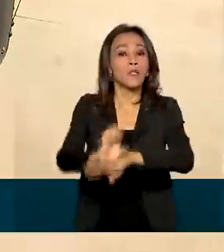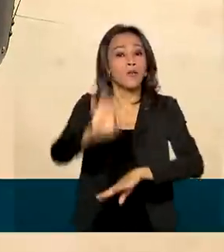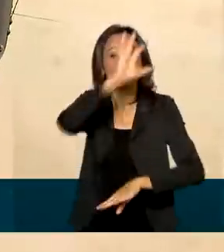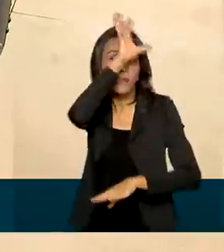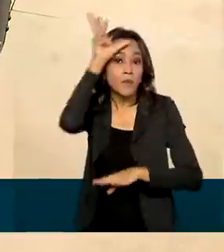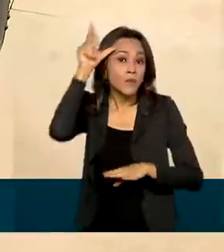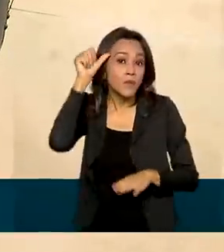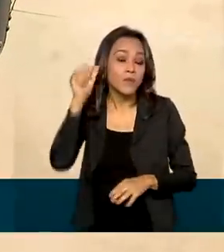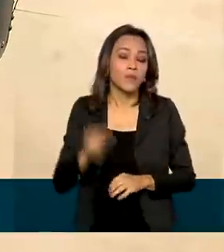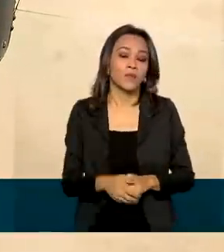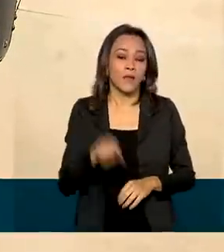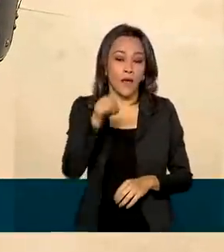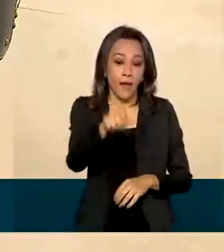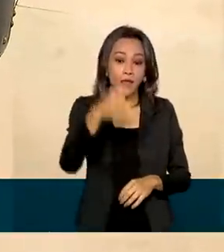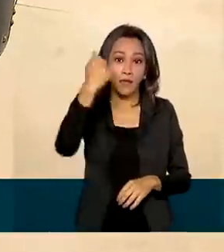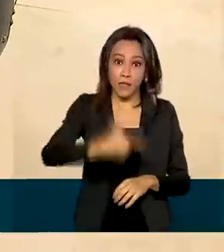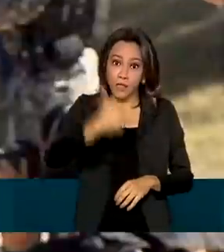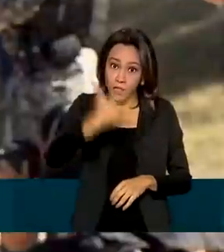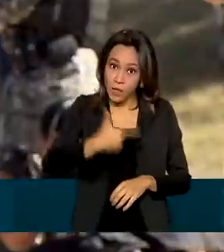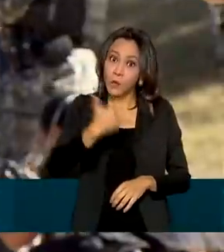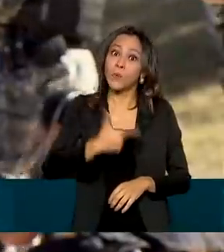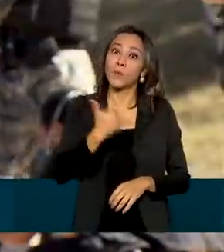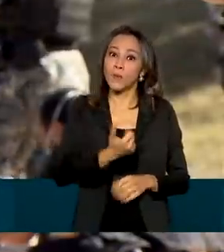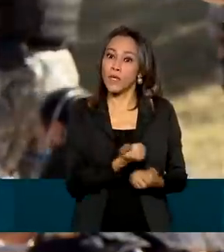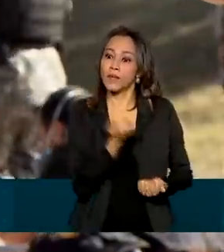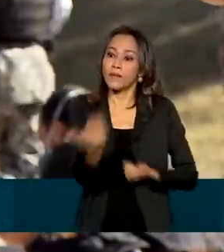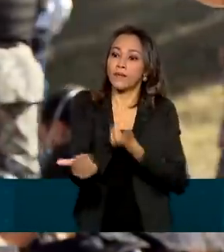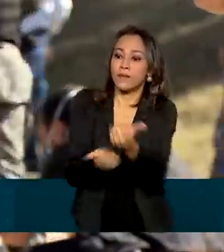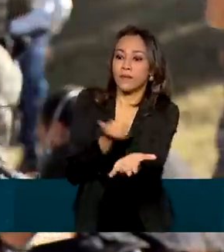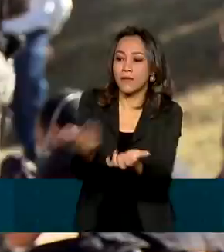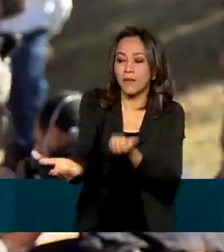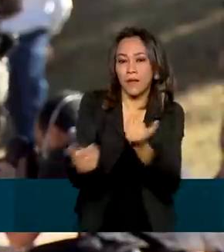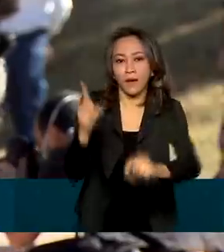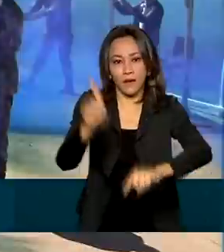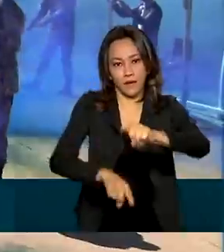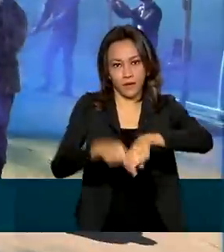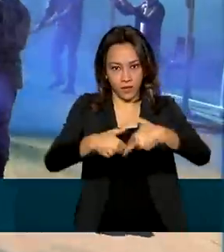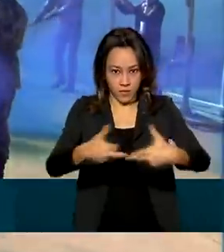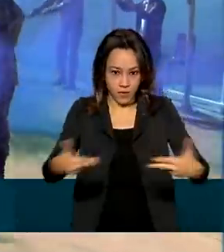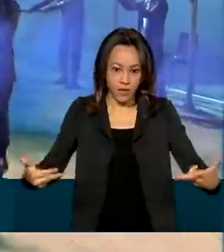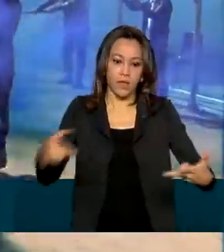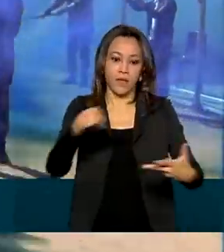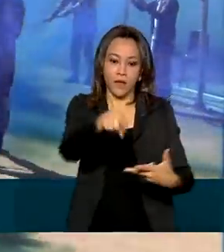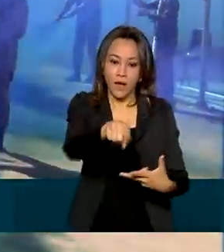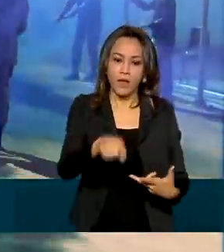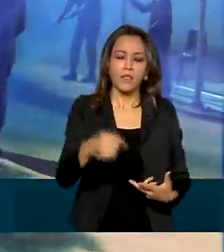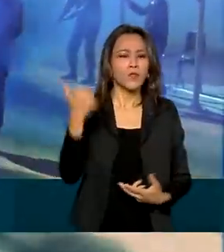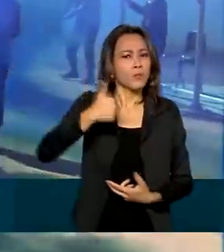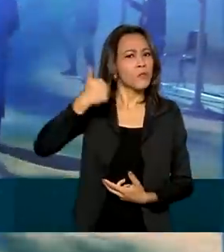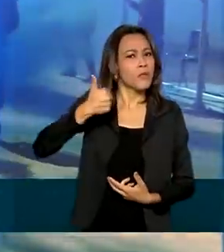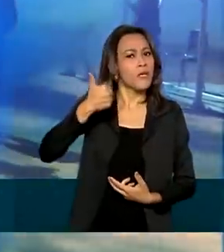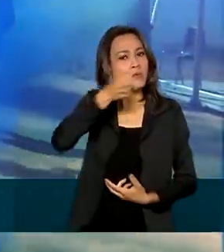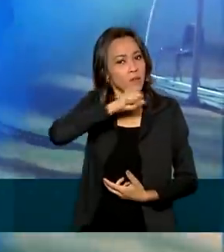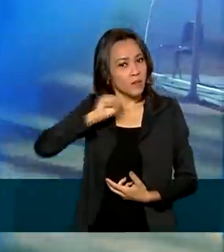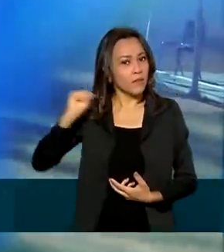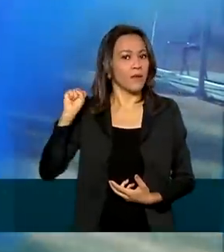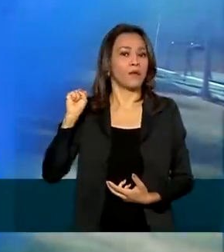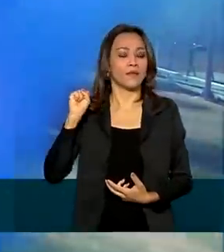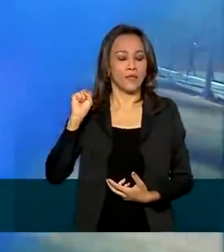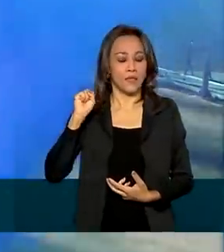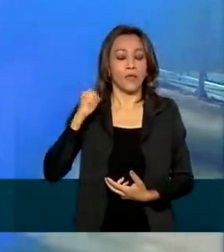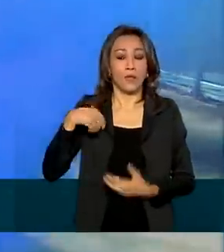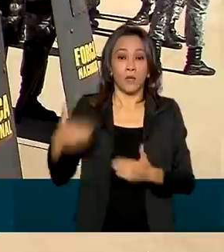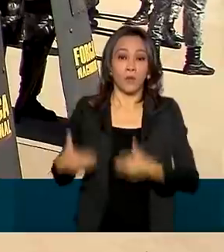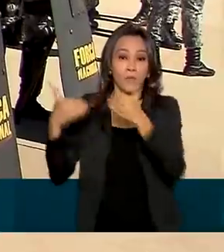Esta é a segunda entrega do ano de equipamentos da Força Nacional de Segurança Pública. Só no primeiro semestre, o Ministério